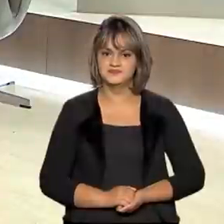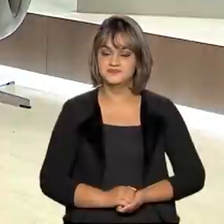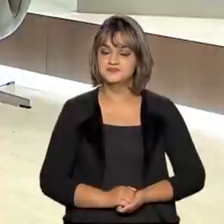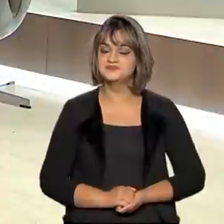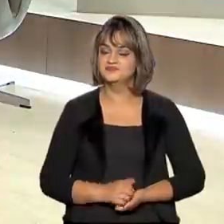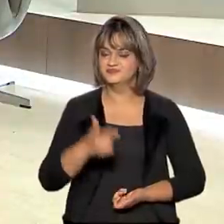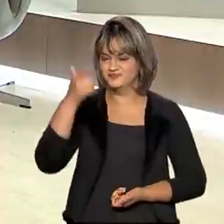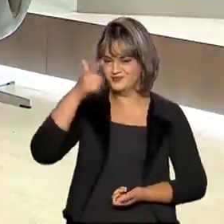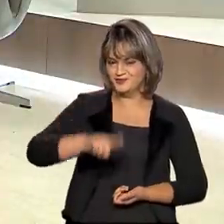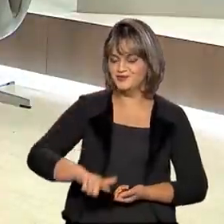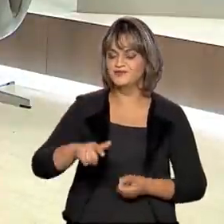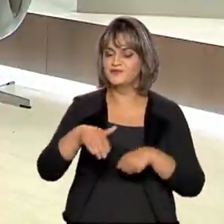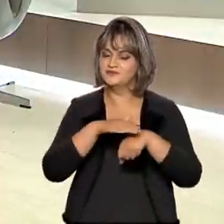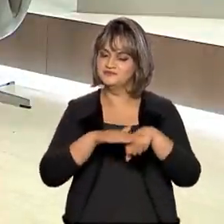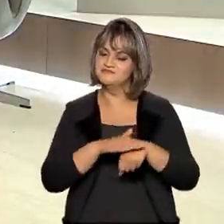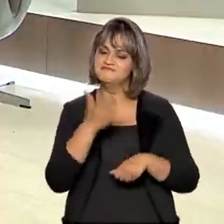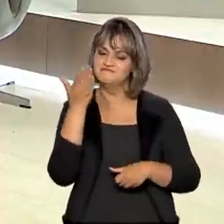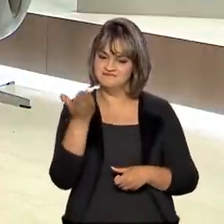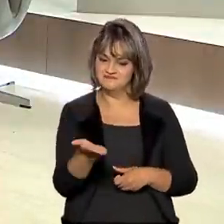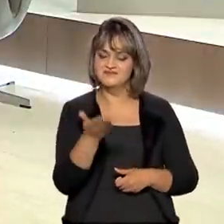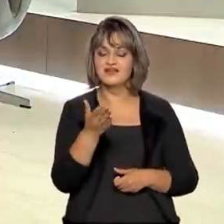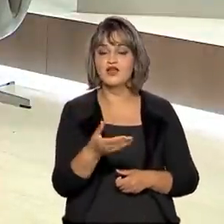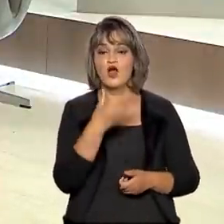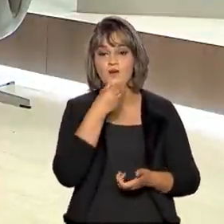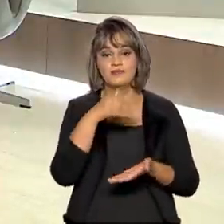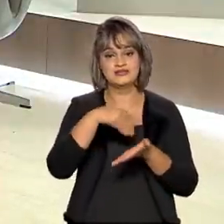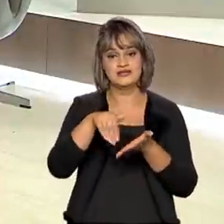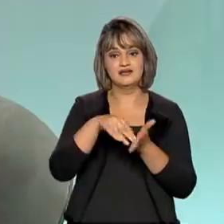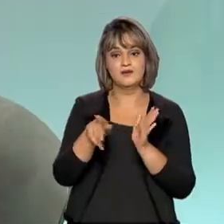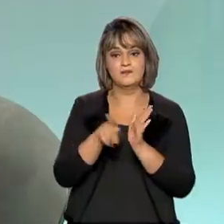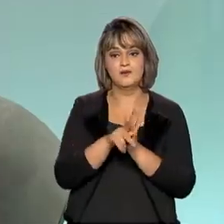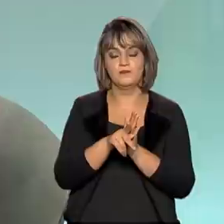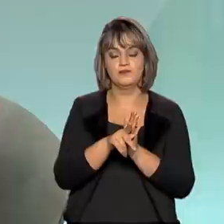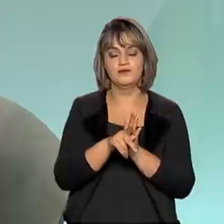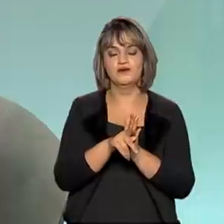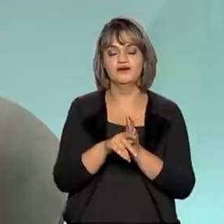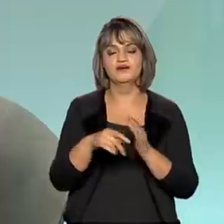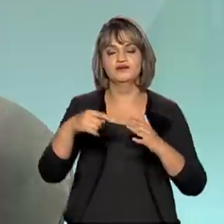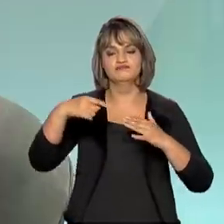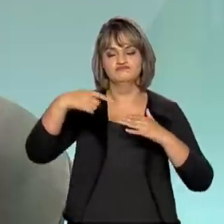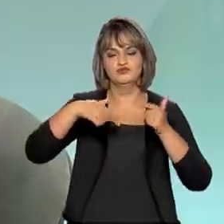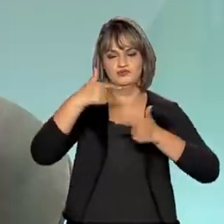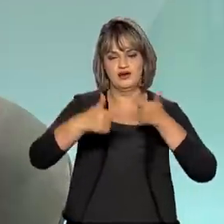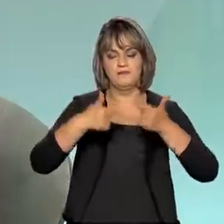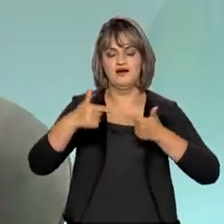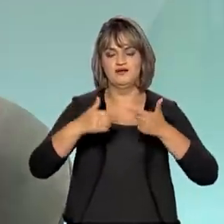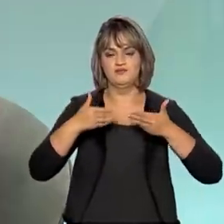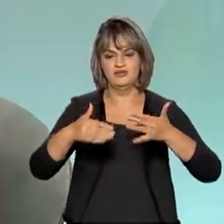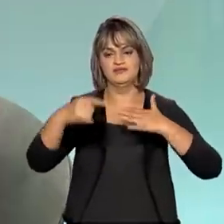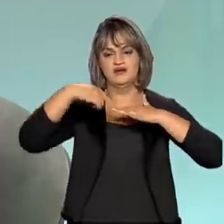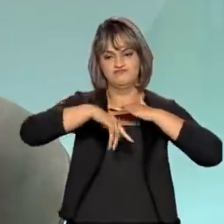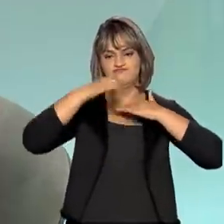De volta com o Brasil em Pauta, o convidado é o secretário de Energia Elétrica, Cristiano Vieira, do Ministério de Minas e Energia.